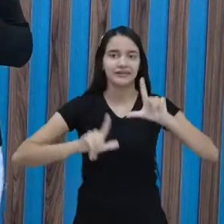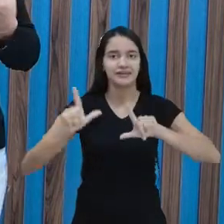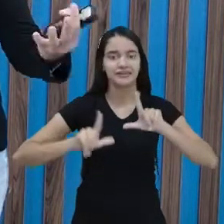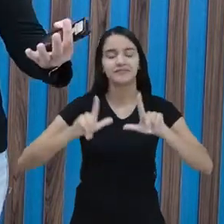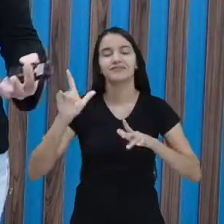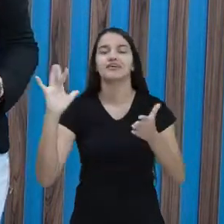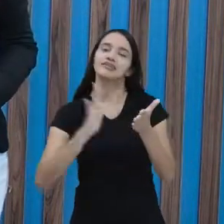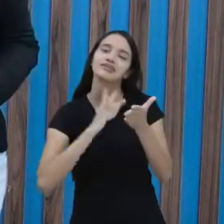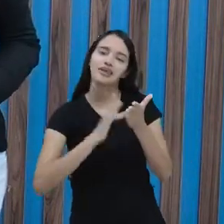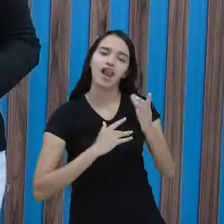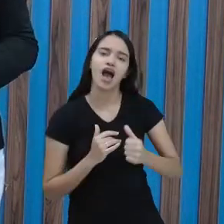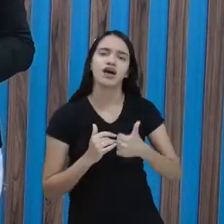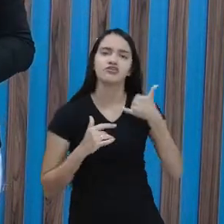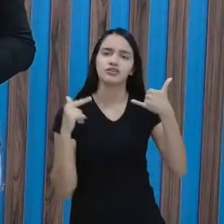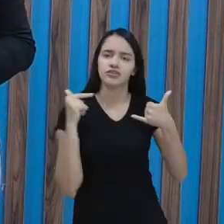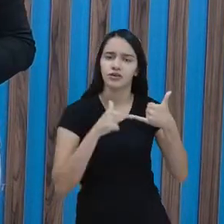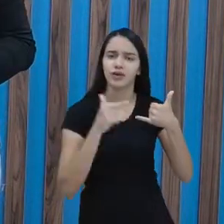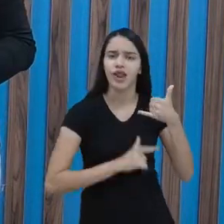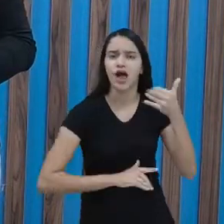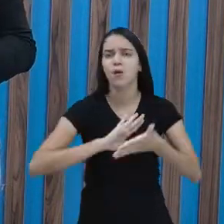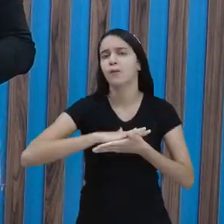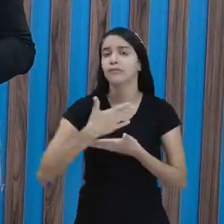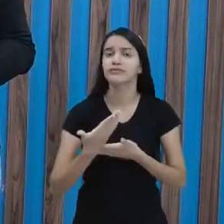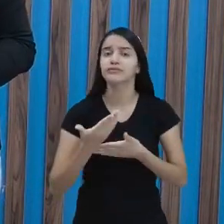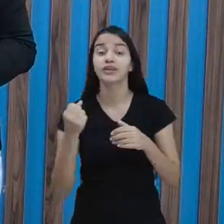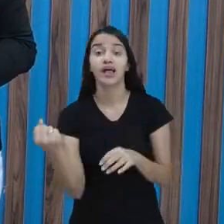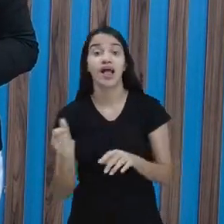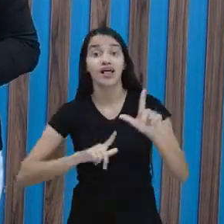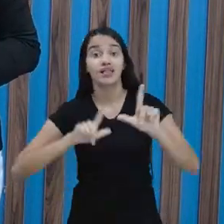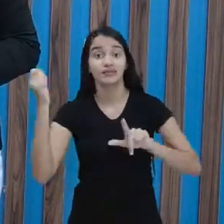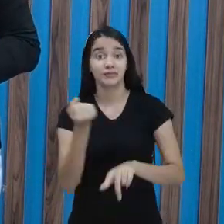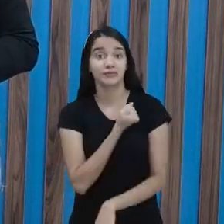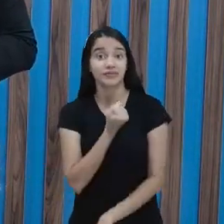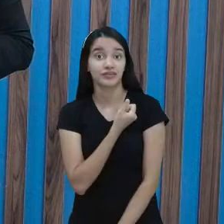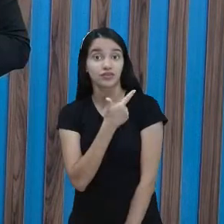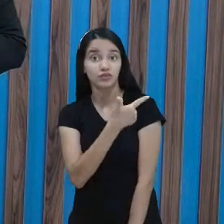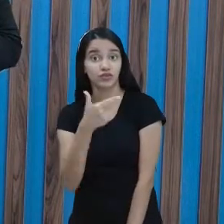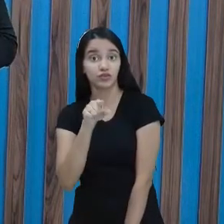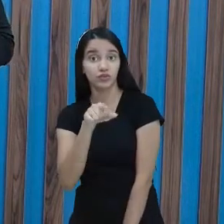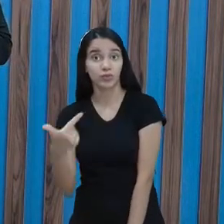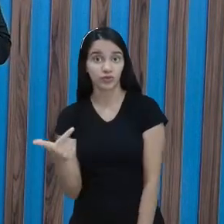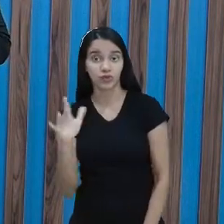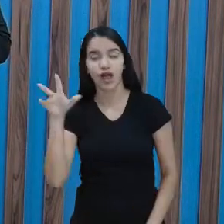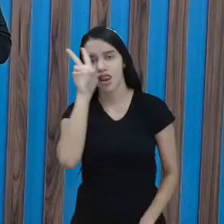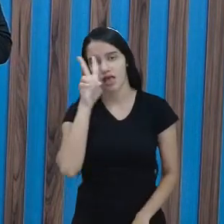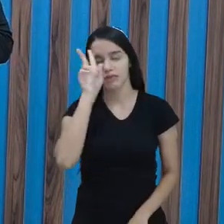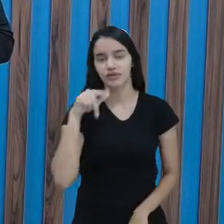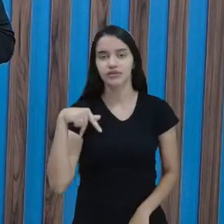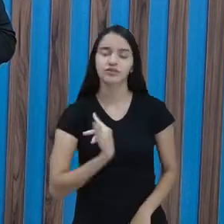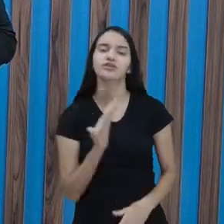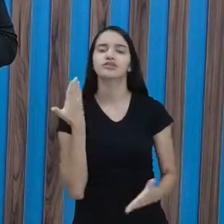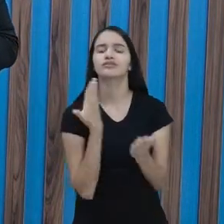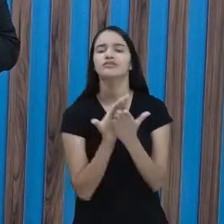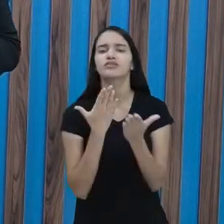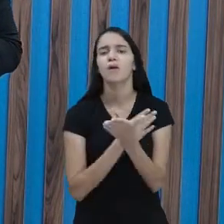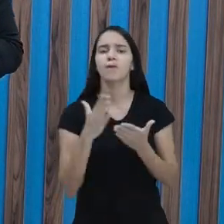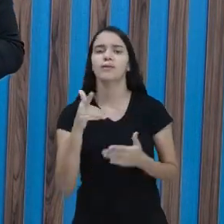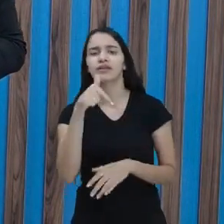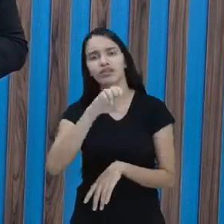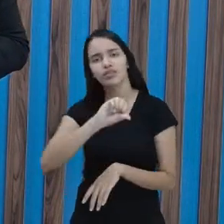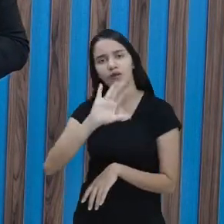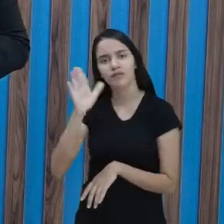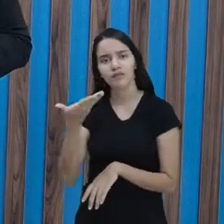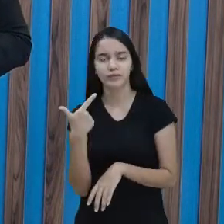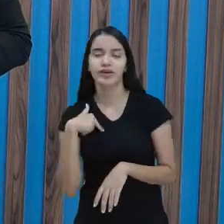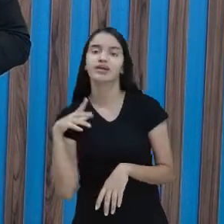celular, tablet, computador. De que forma? TV Nova Nordeste, canal 22.2. Lembrando que nossas aulas começam às 9h30,